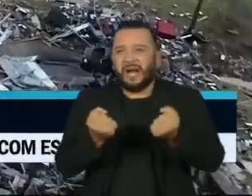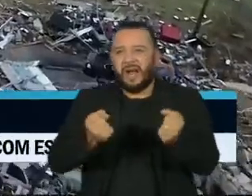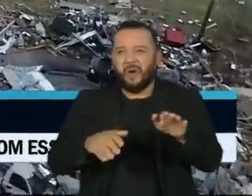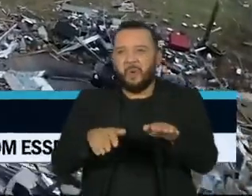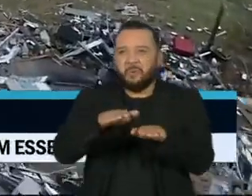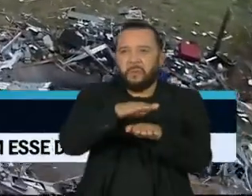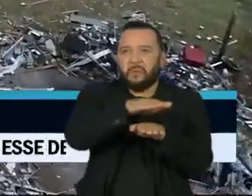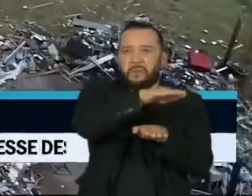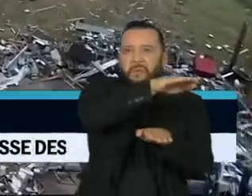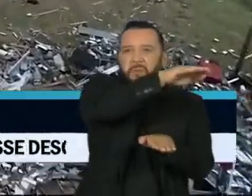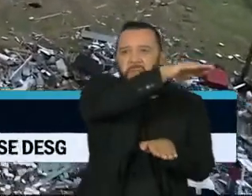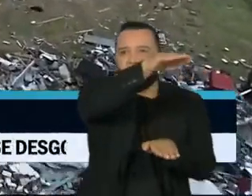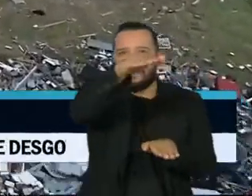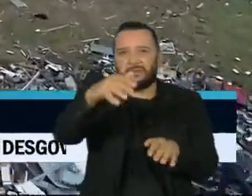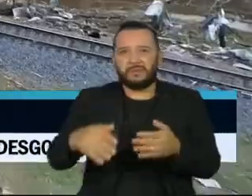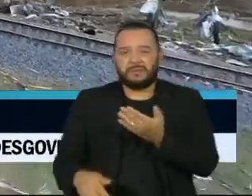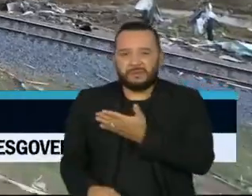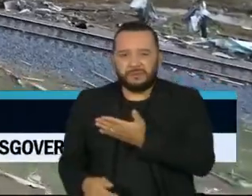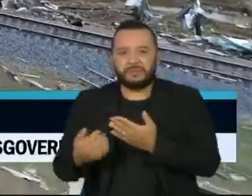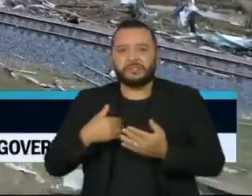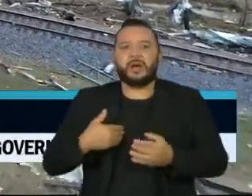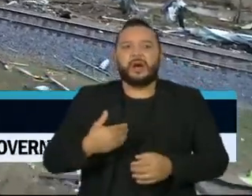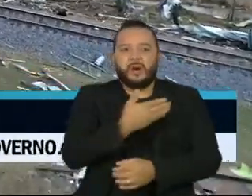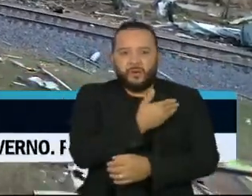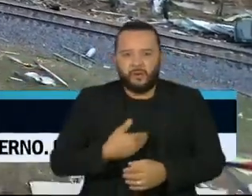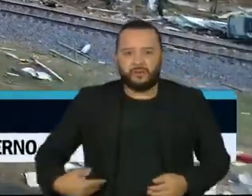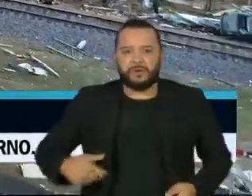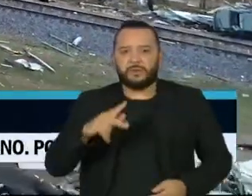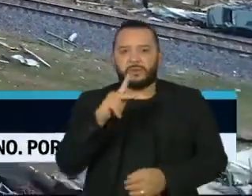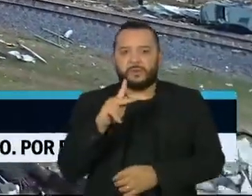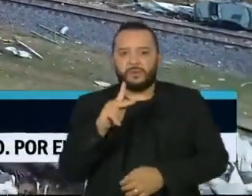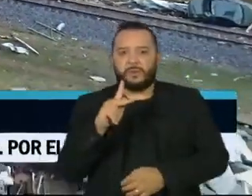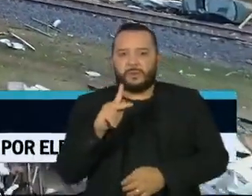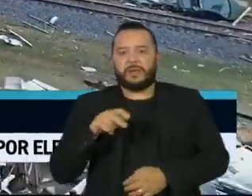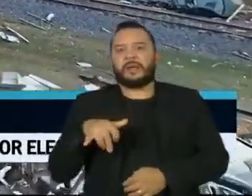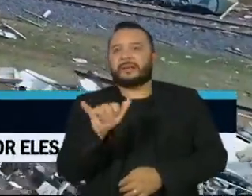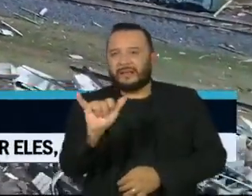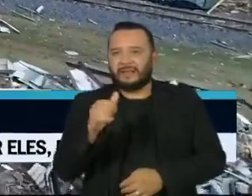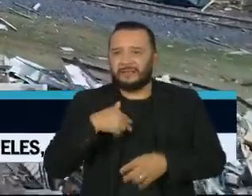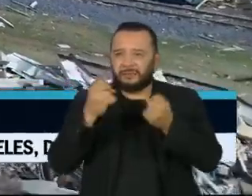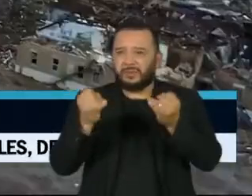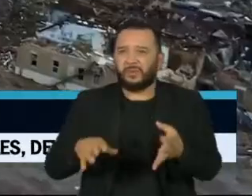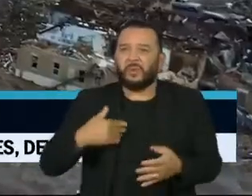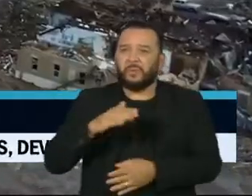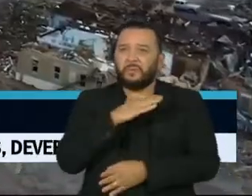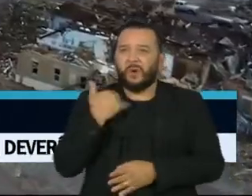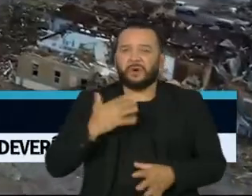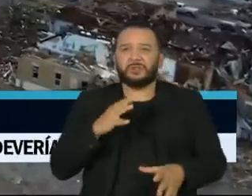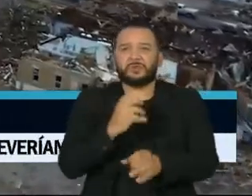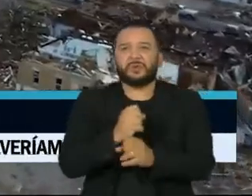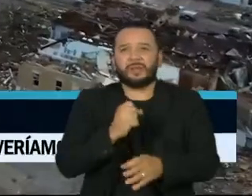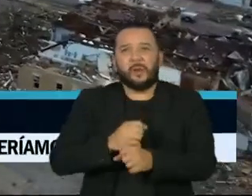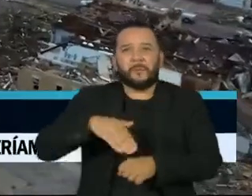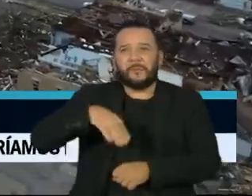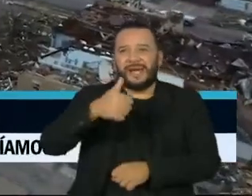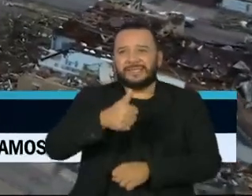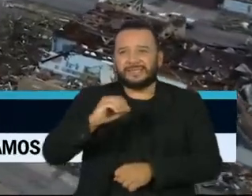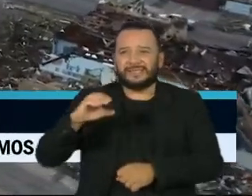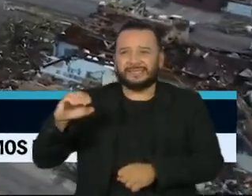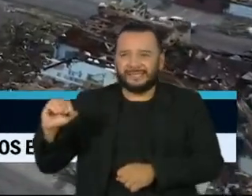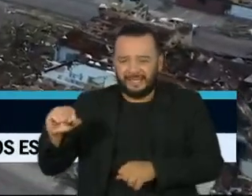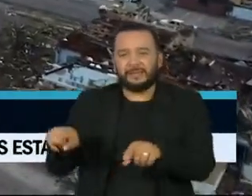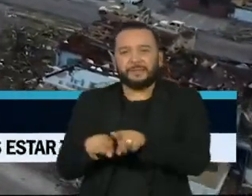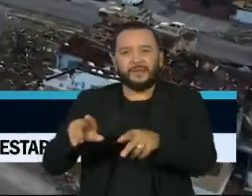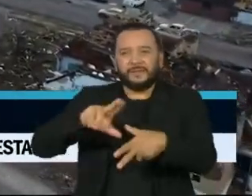O governo do Kentucky, estado mais atingido, disse que o número de mortos pode passar de 100. Com ventos de mais de 300